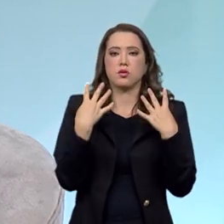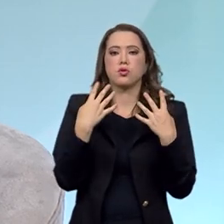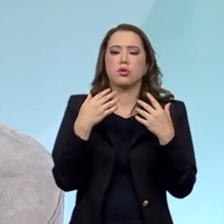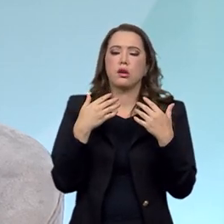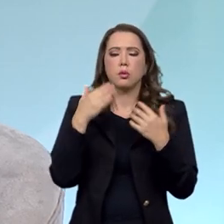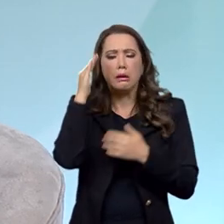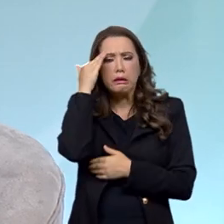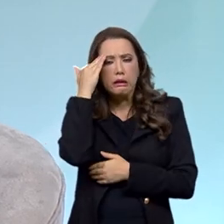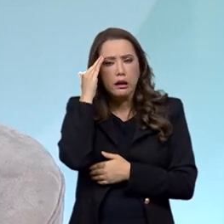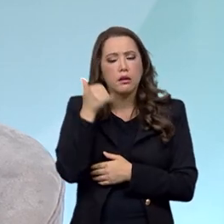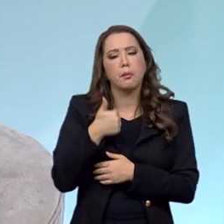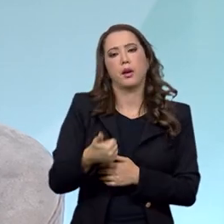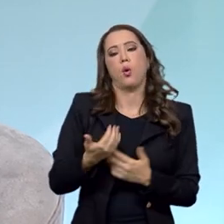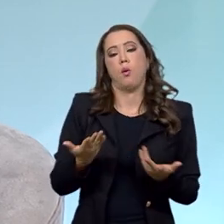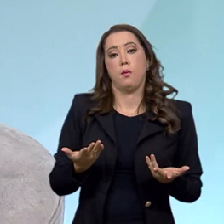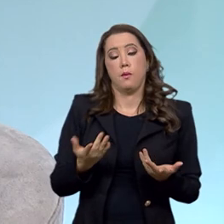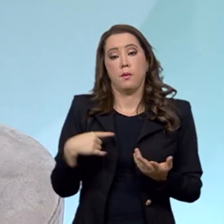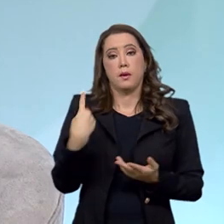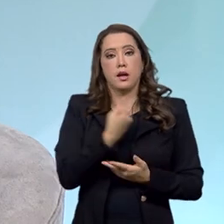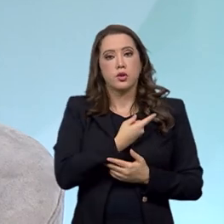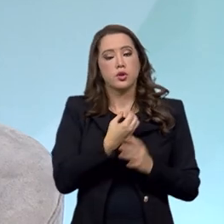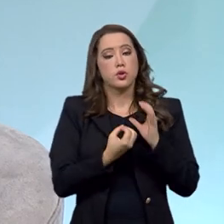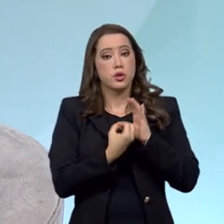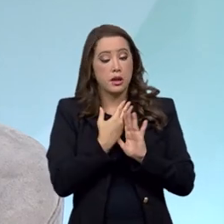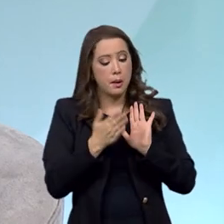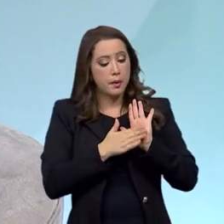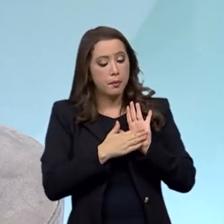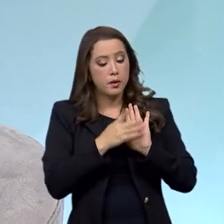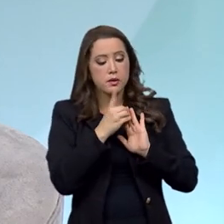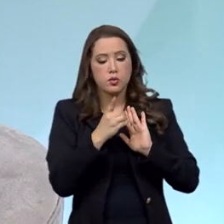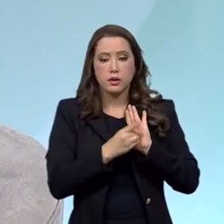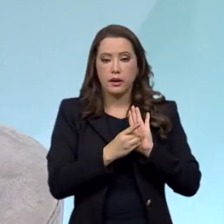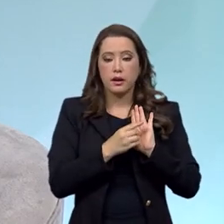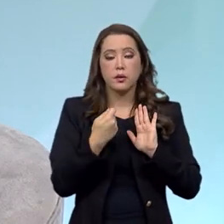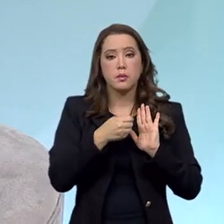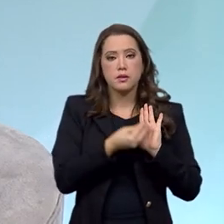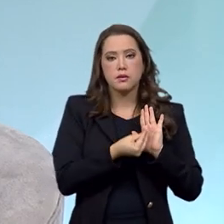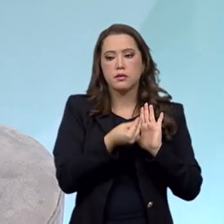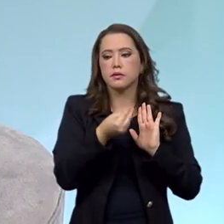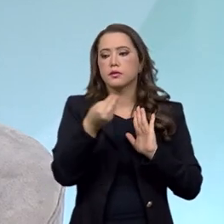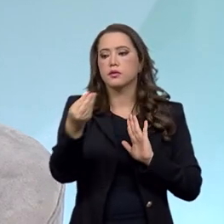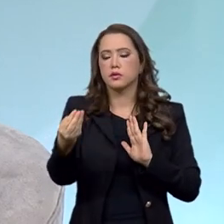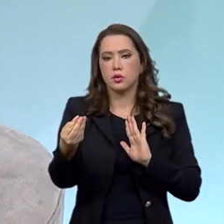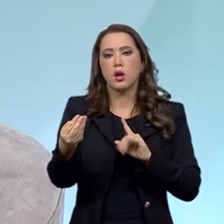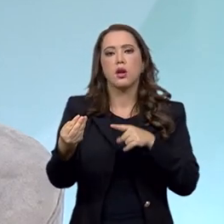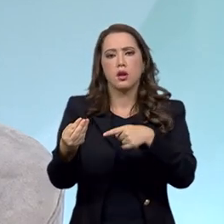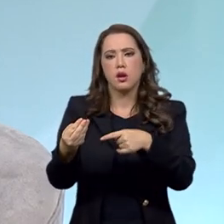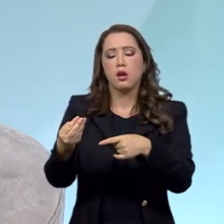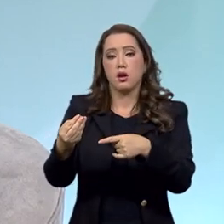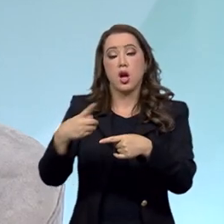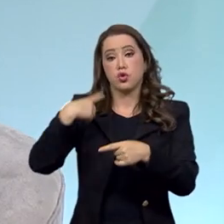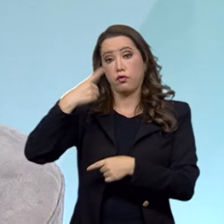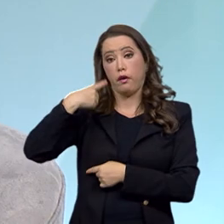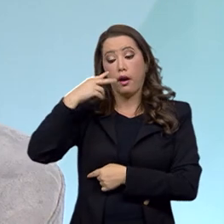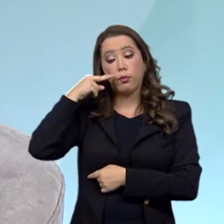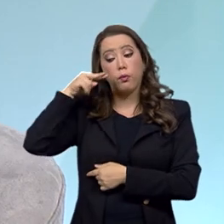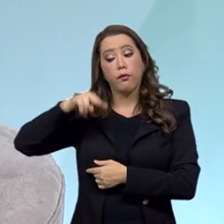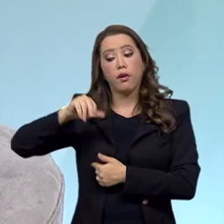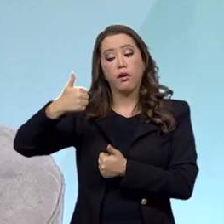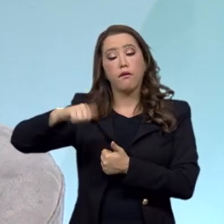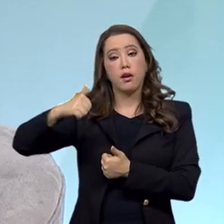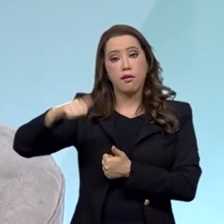vez que nós construímos uma proposta de um decreto, nós precisamos levá-lo à consultoria jurídica do